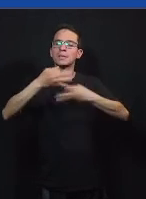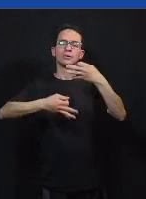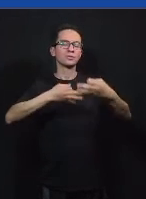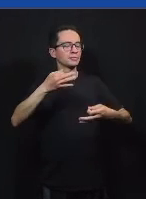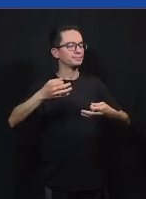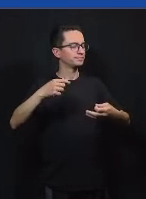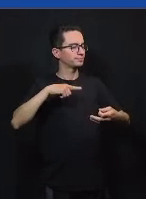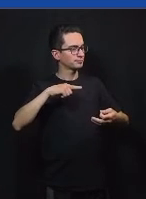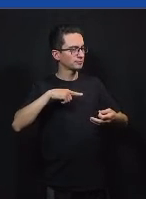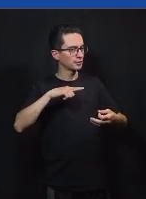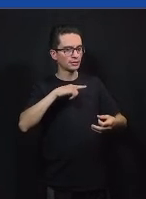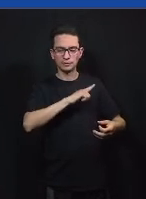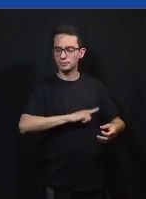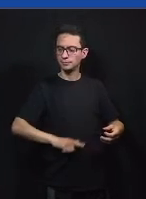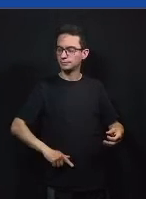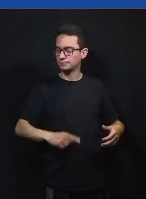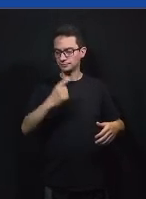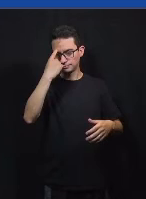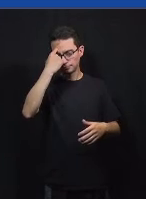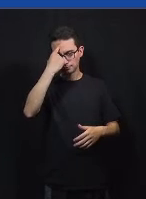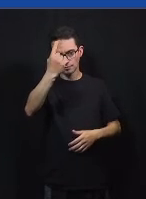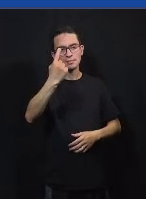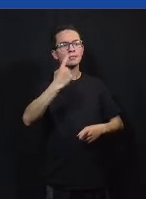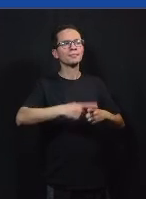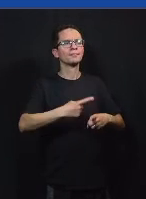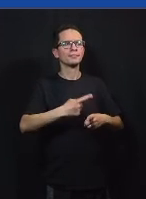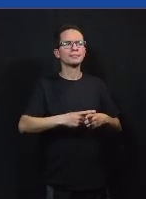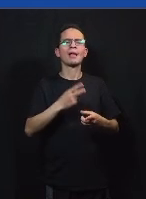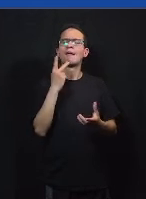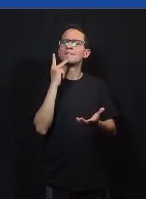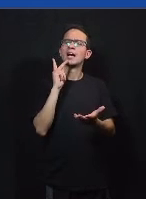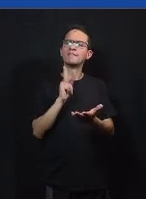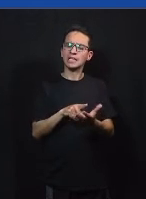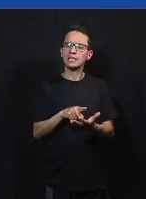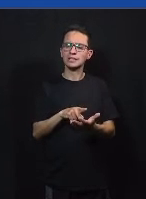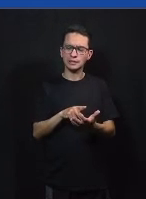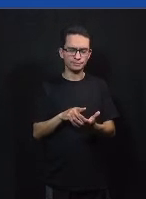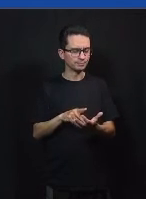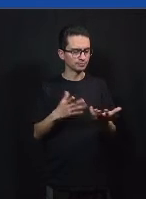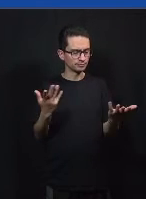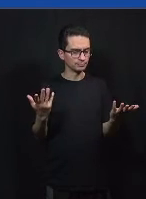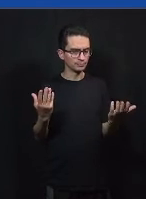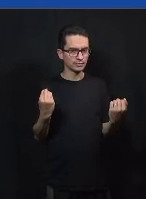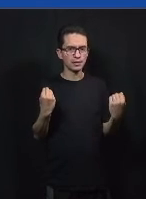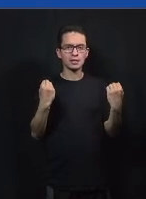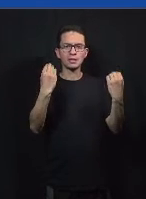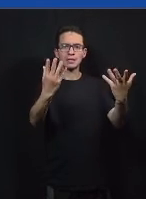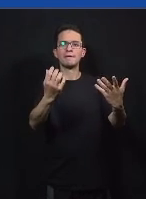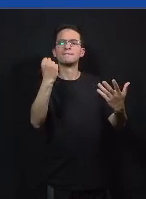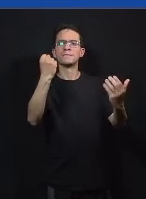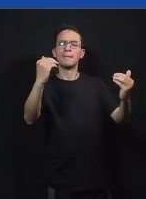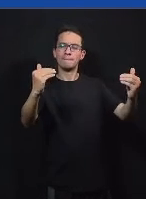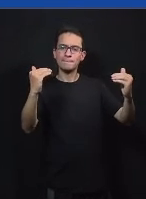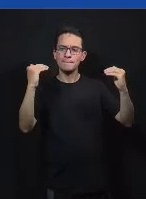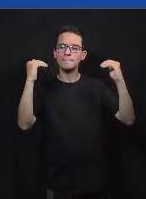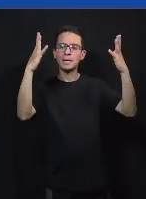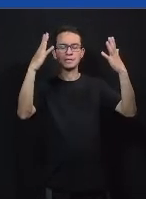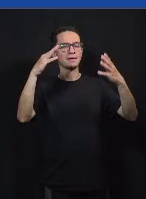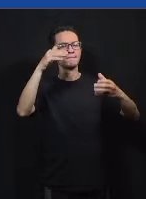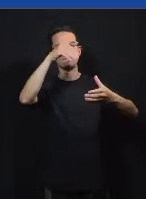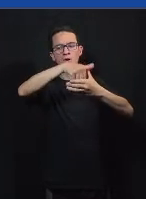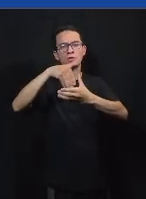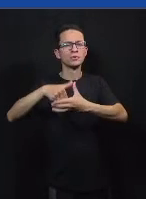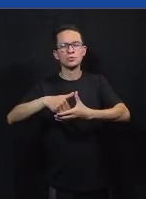oposição deveria ganhar esse debate porque realmente se preocupou em fortalecer a democracia e não enfraquecer a